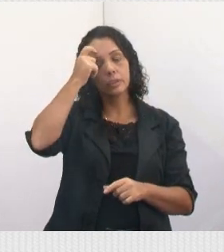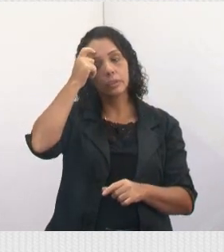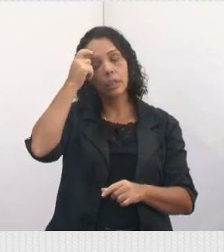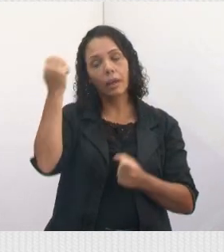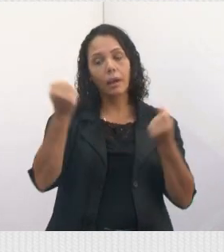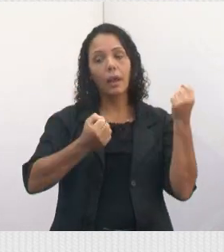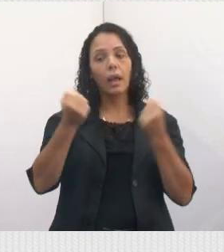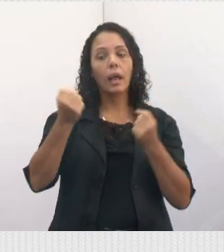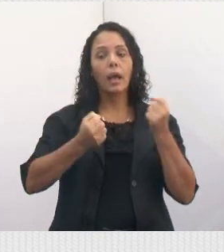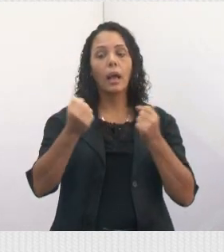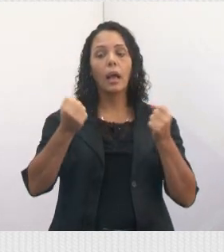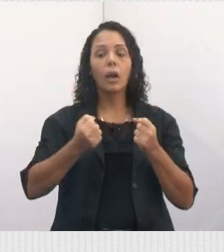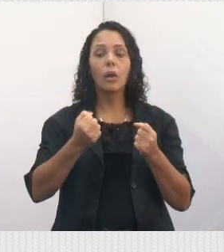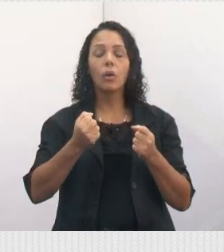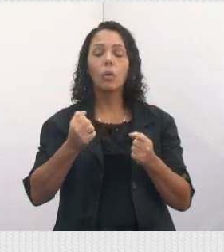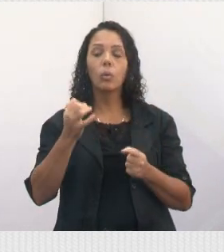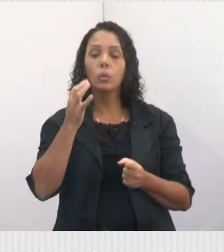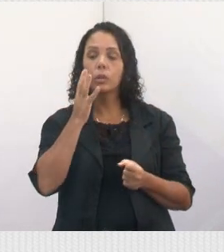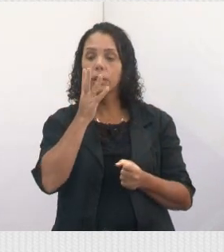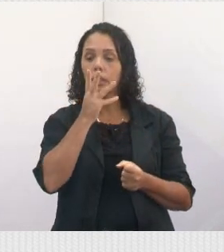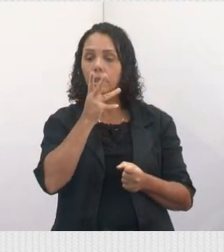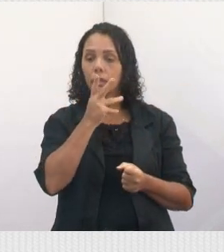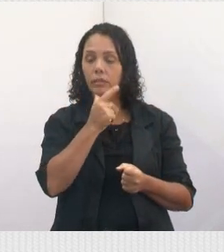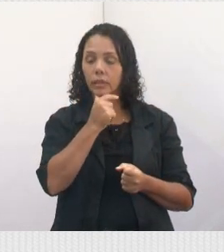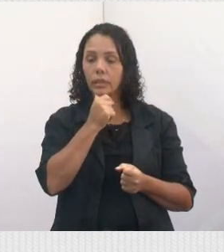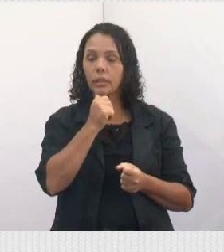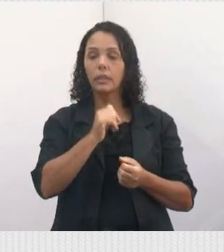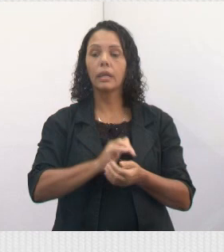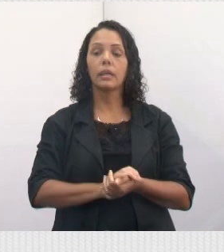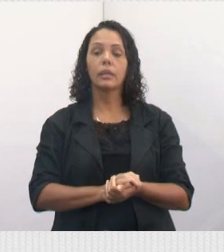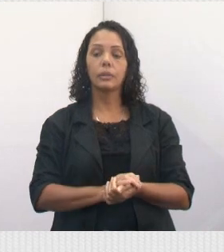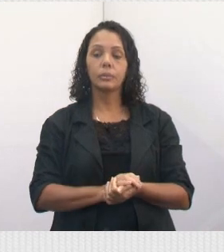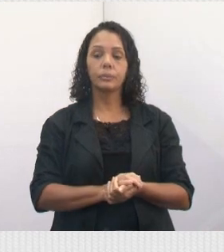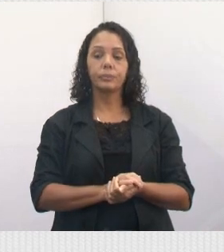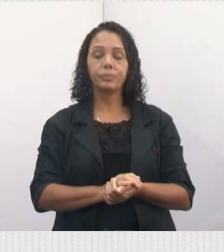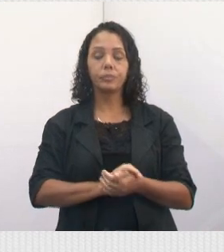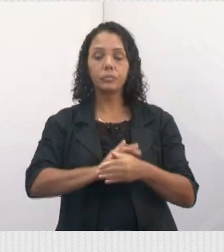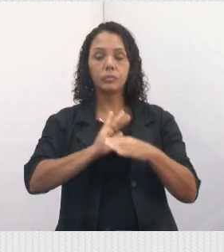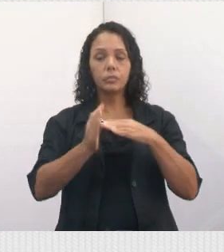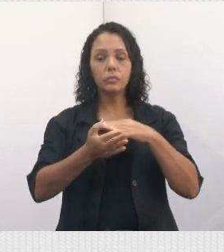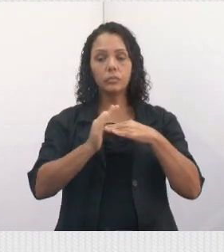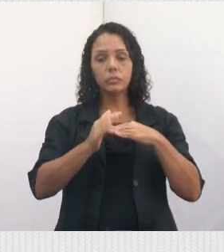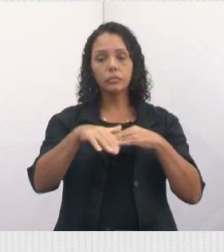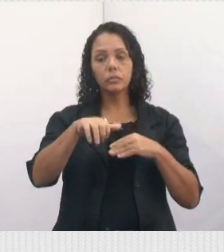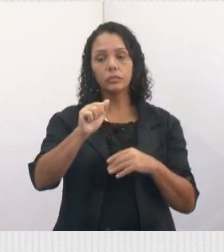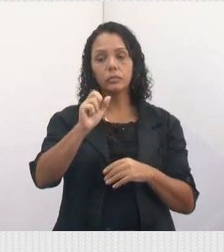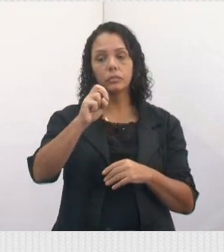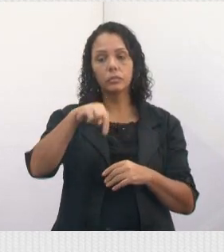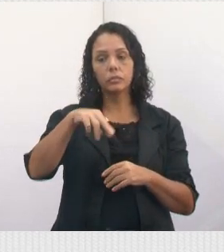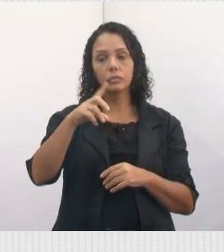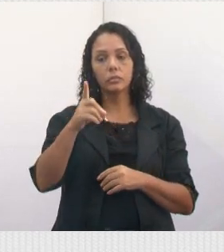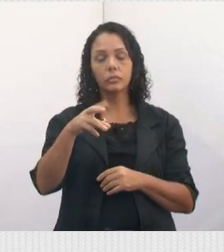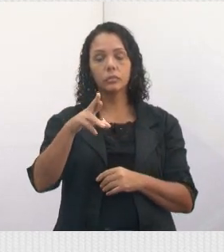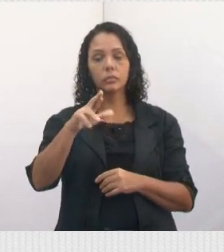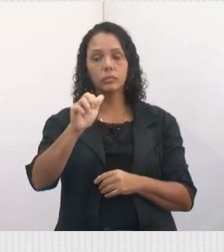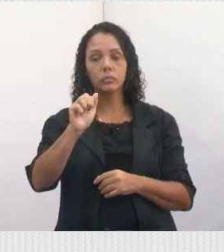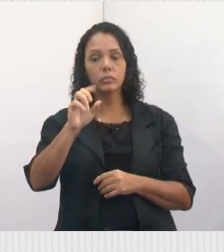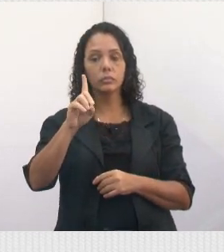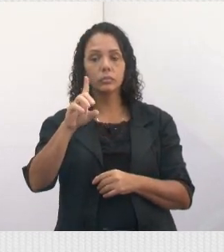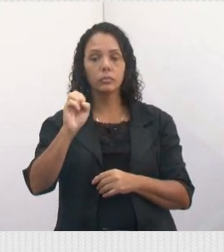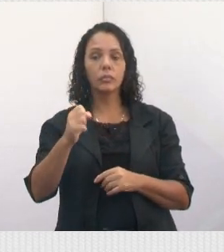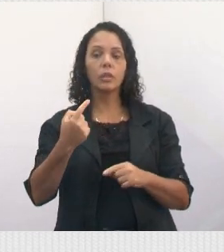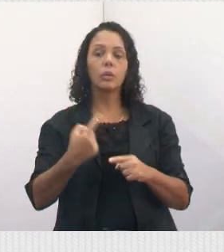velocidade, na estrada municipal Abade-Chefe, no Pagador Andrade, outra capivara foi atropelada lá.